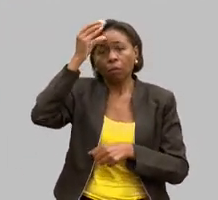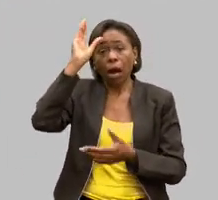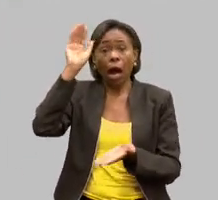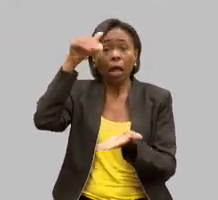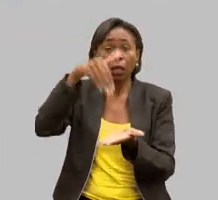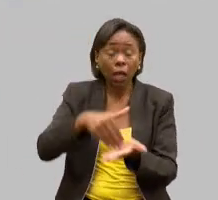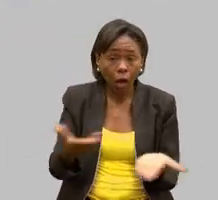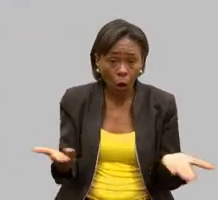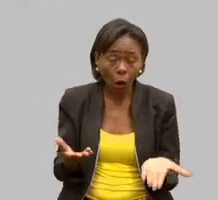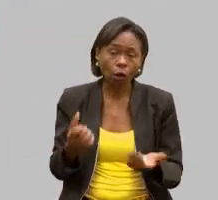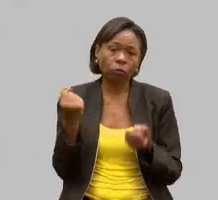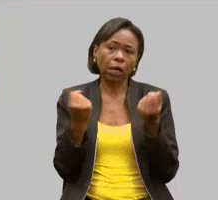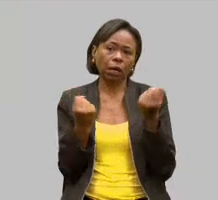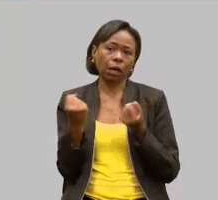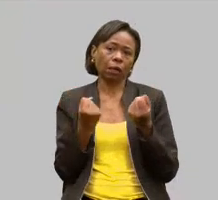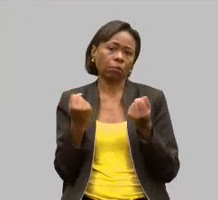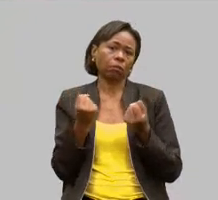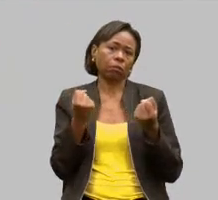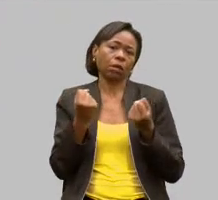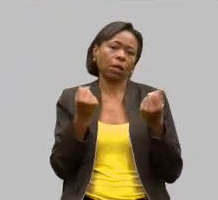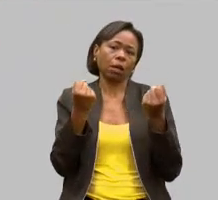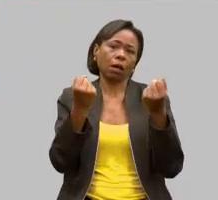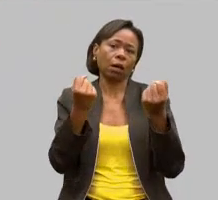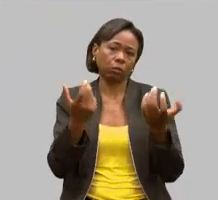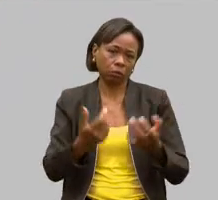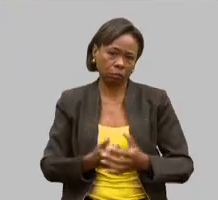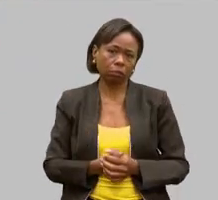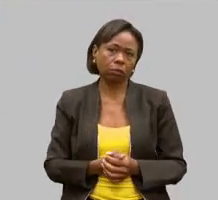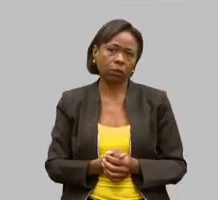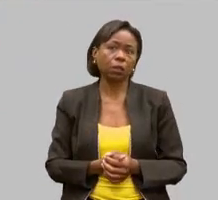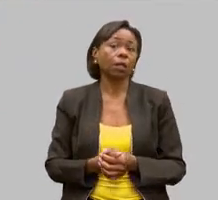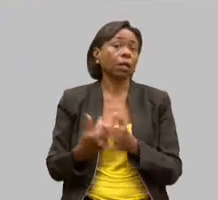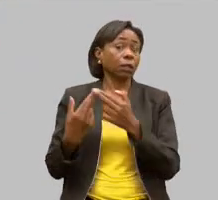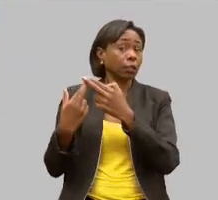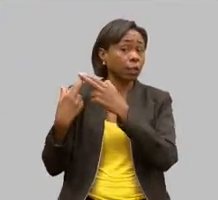Não foi falta de responsabilidade. Muita responsabilidade.